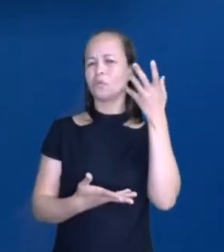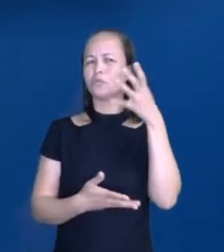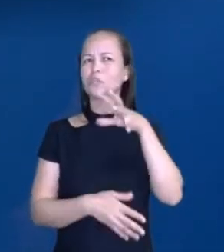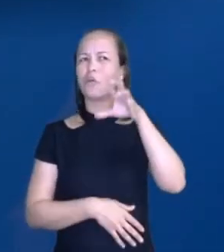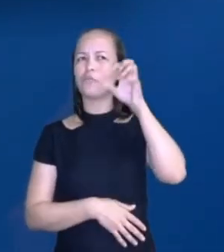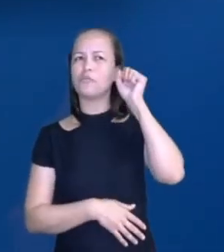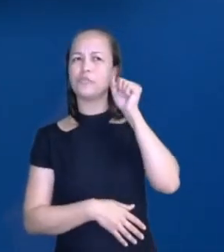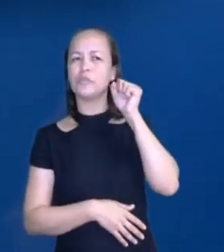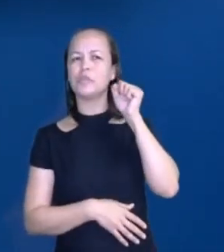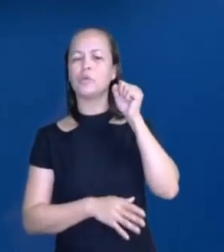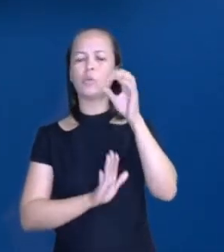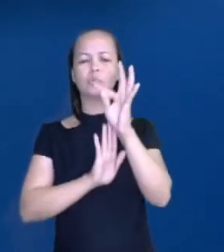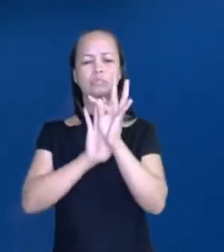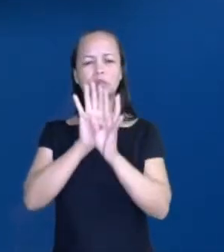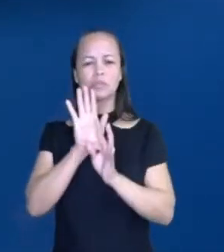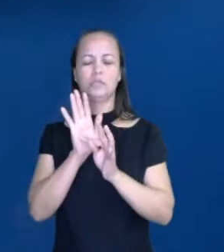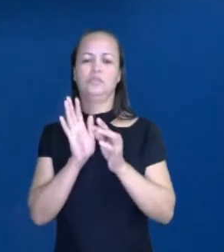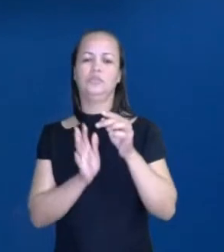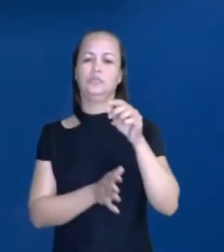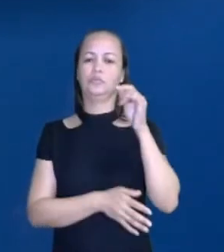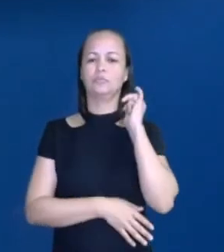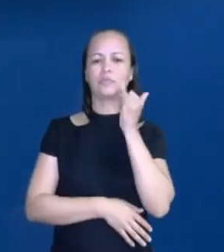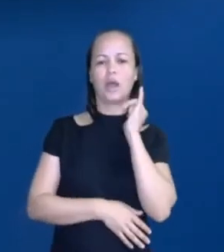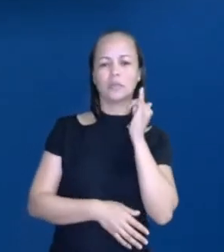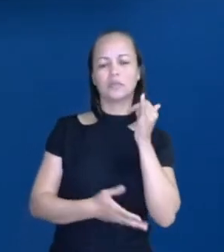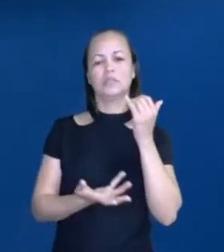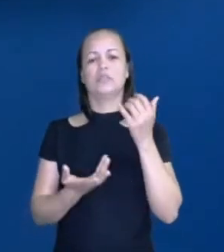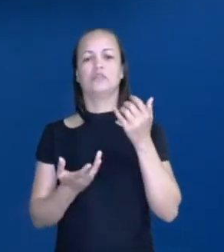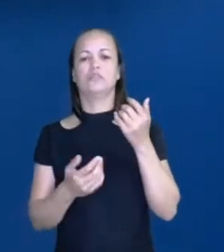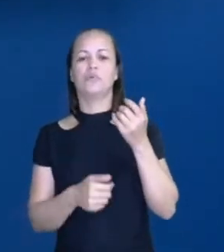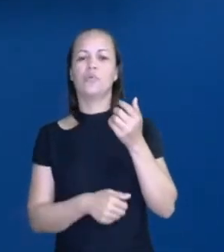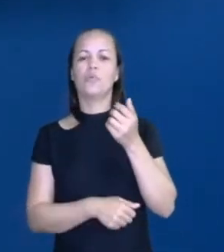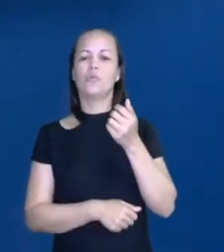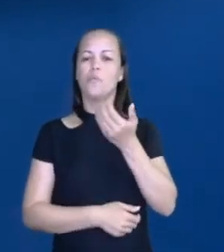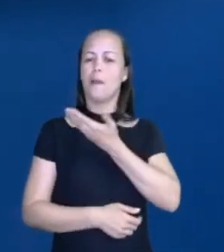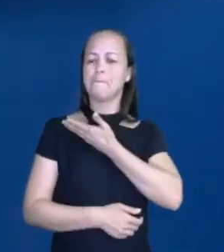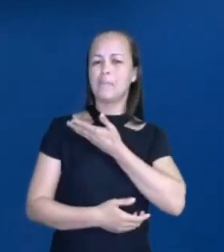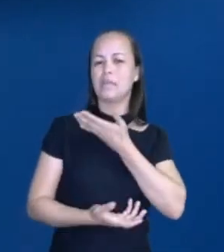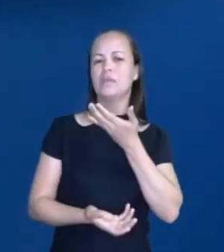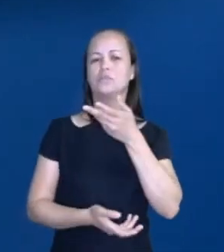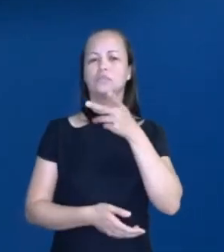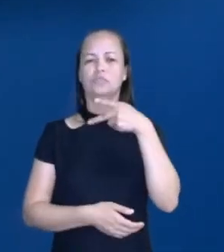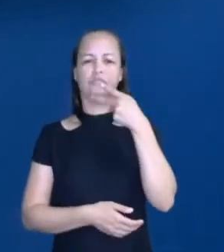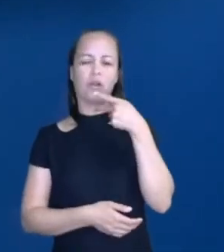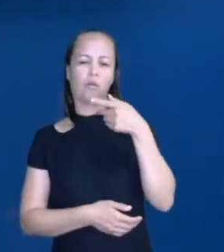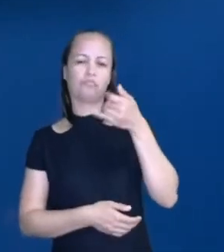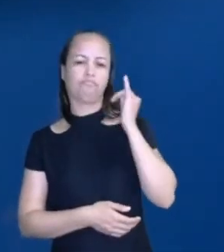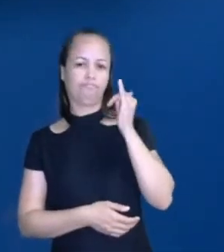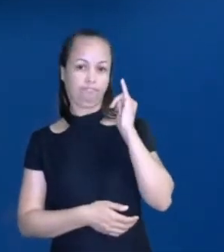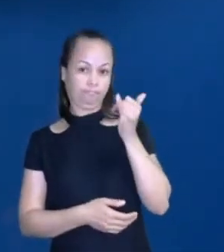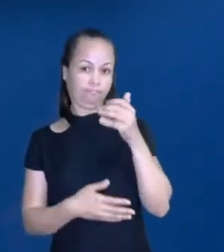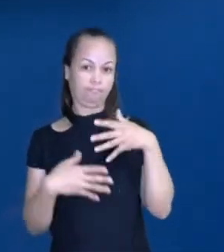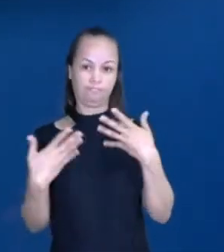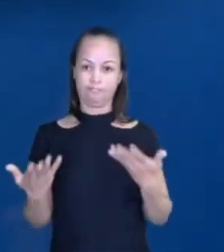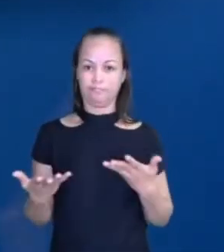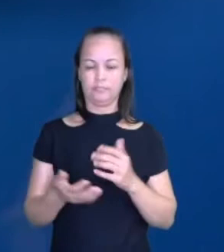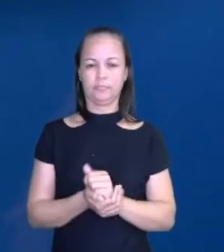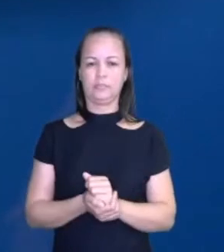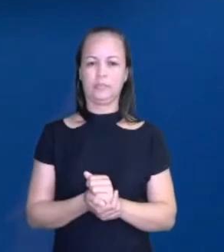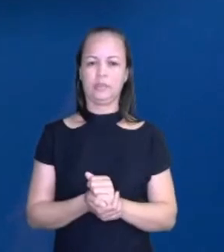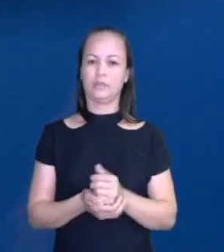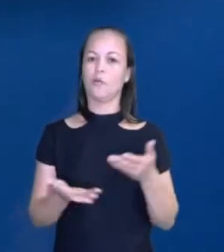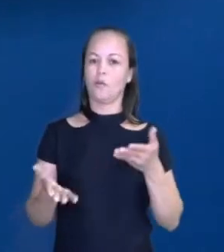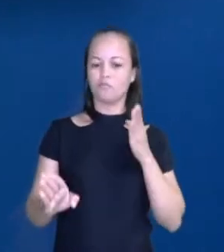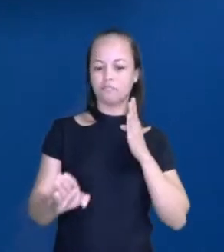texto narrativo? Algum professor já falou? Algum colega estudando já falou sobre texto narrativo? É isso aí. gente vai